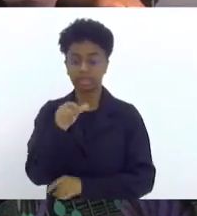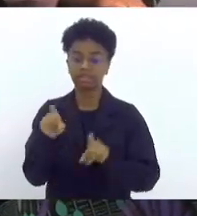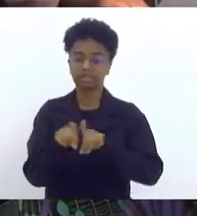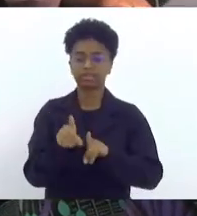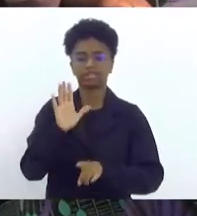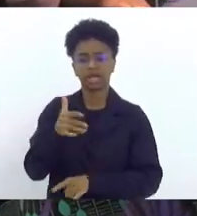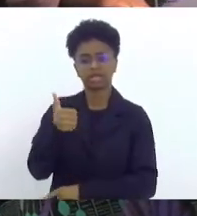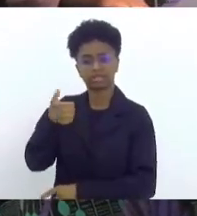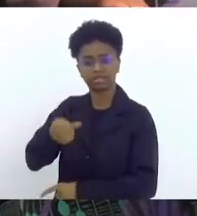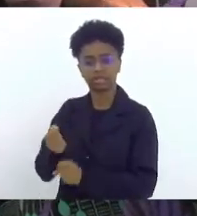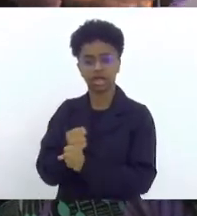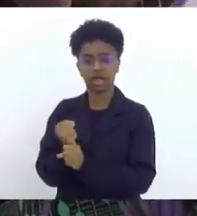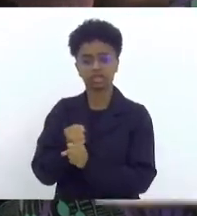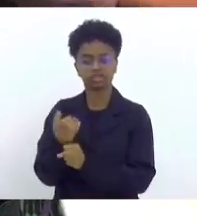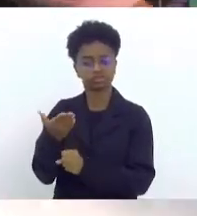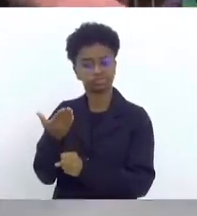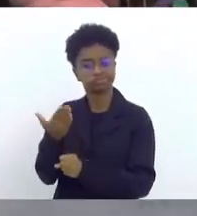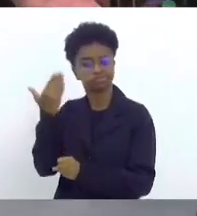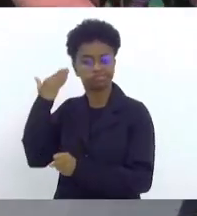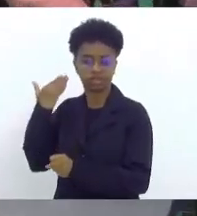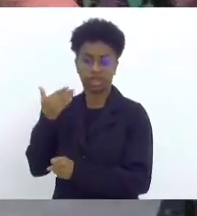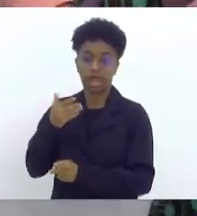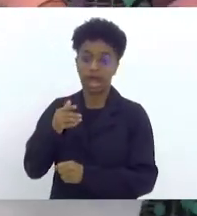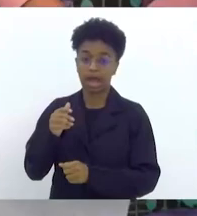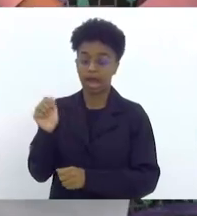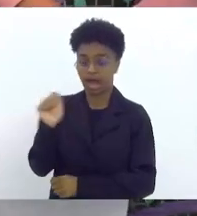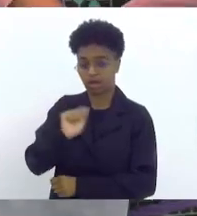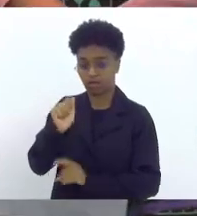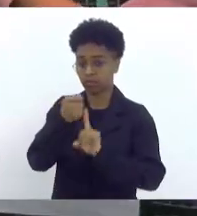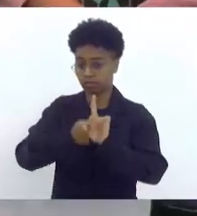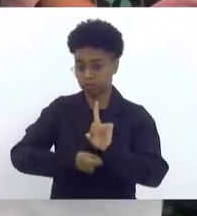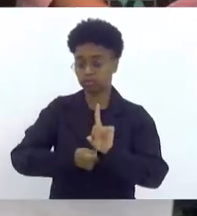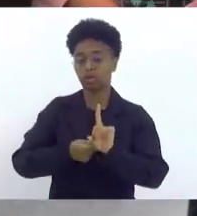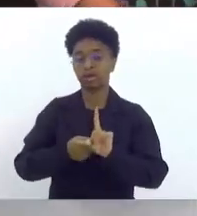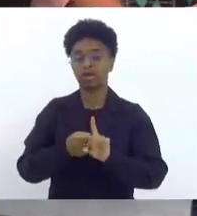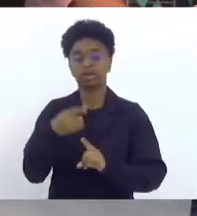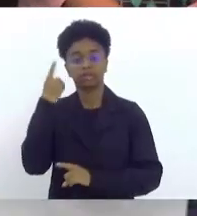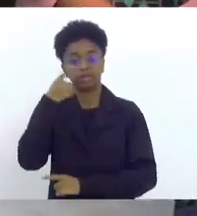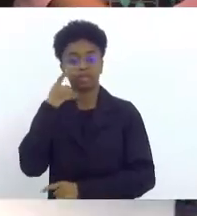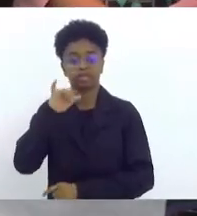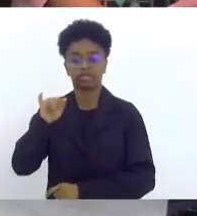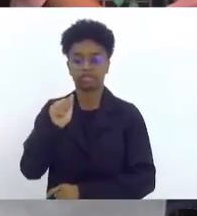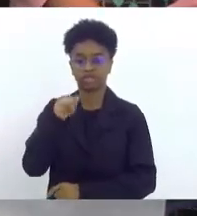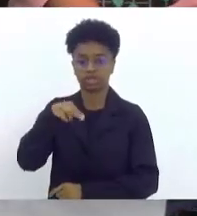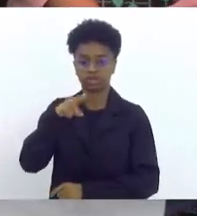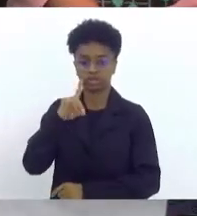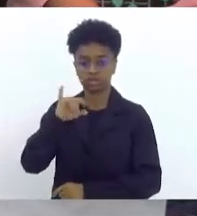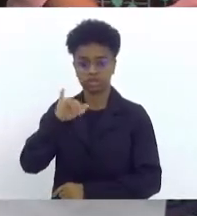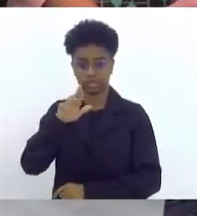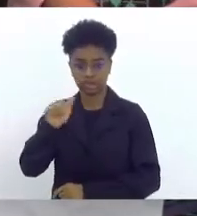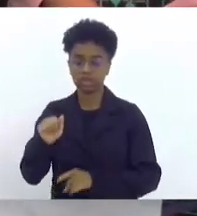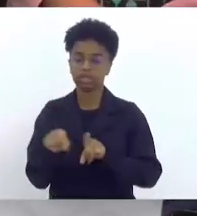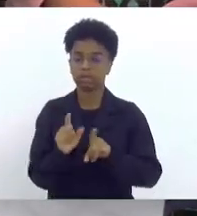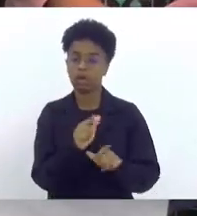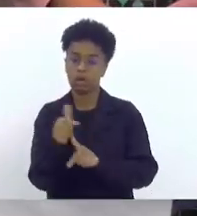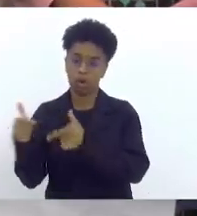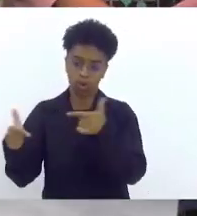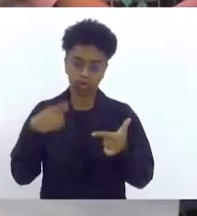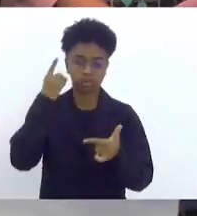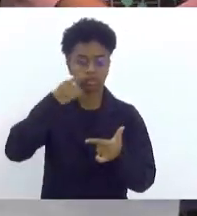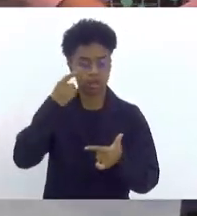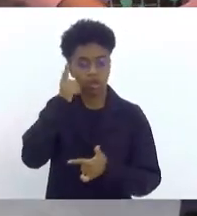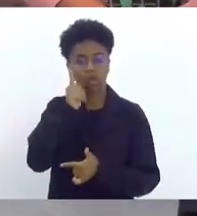anos, nesse mesmo agosto, a deputada Jandira Feghali junto com outras parlamentares apresentaram e